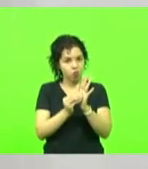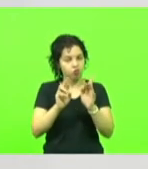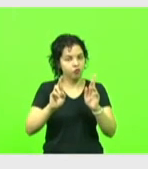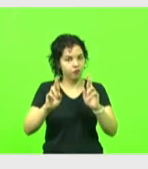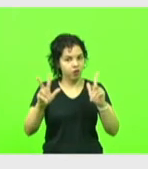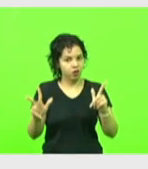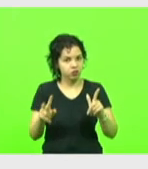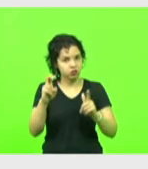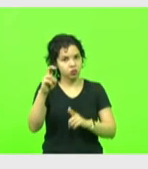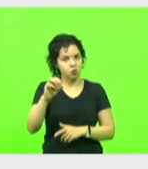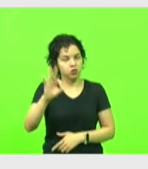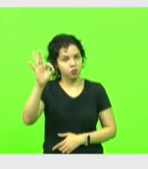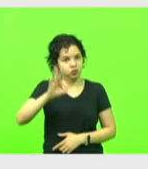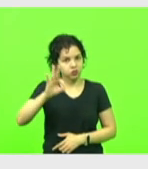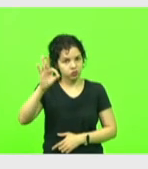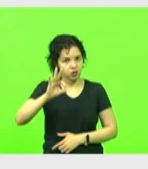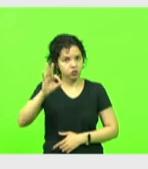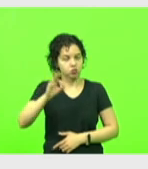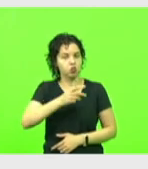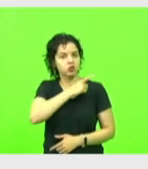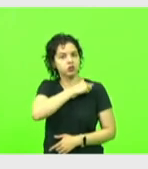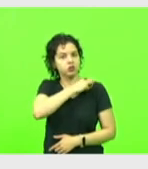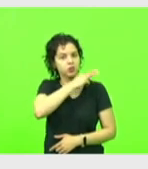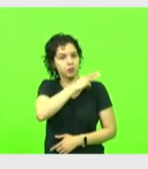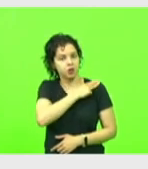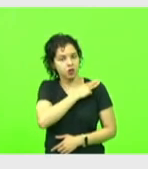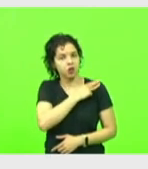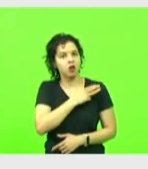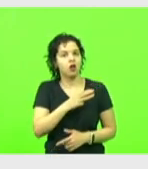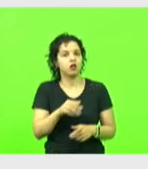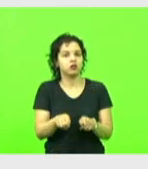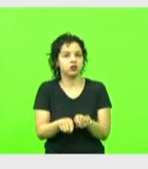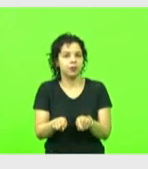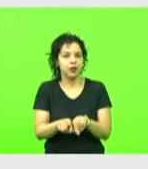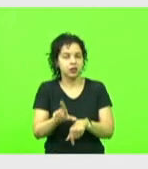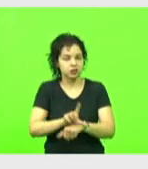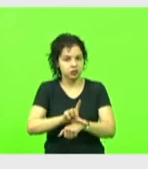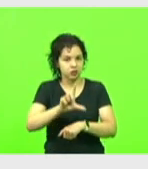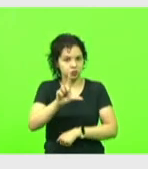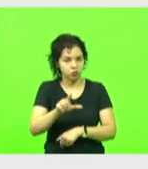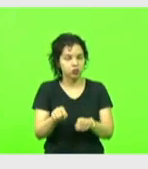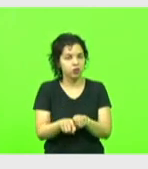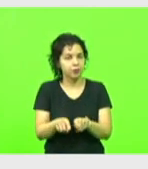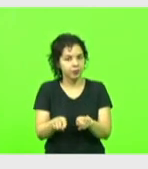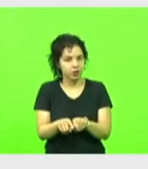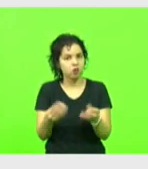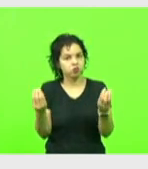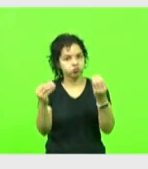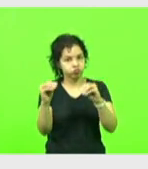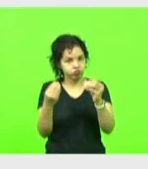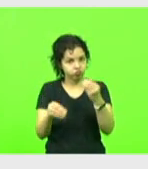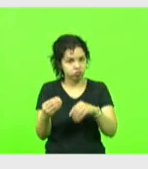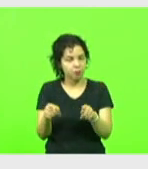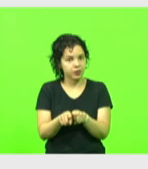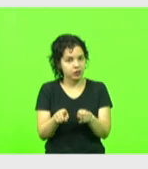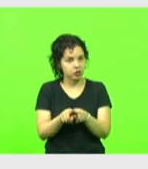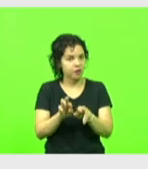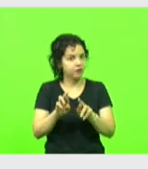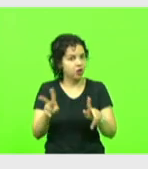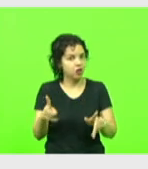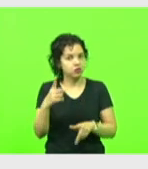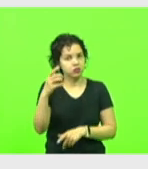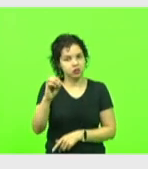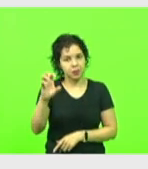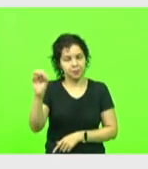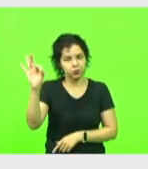entre o nível de ensino médio e o nível de licenciatura plena, e que seja estabelecida uma diferença de 100%